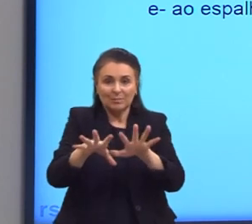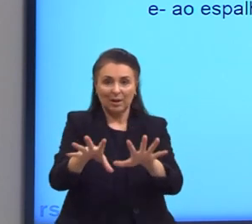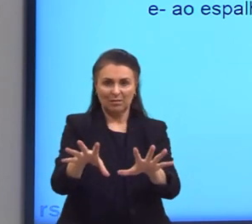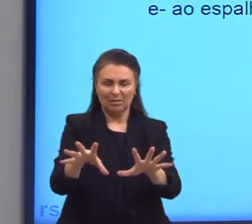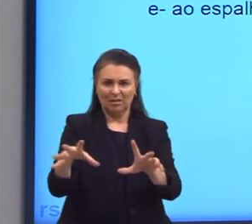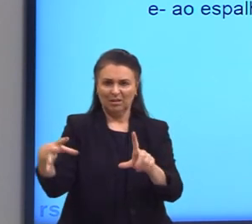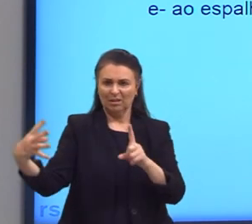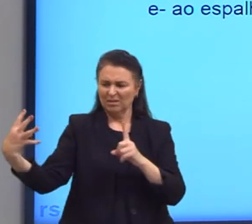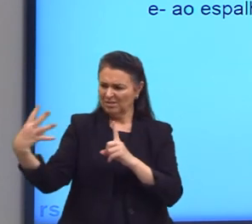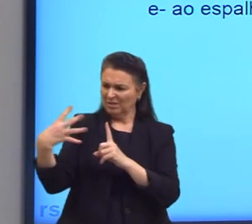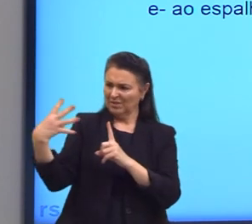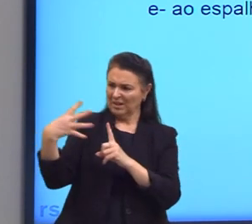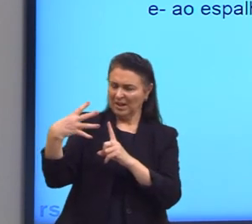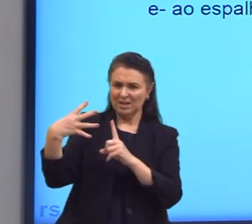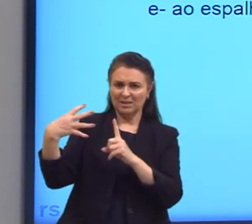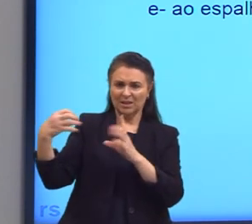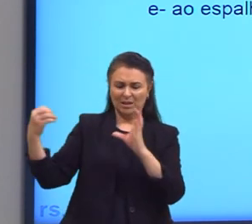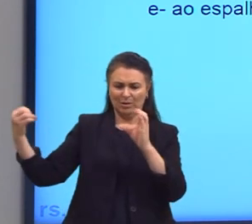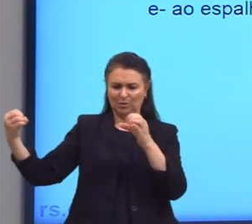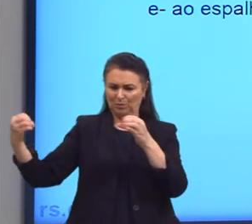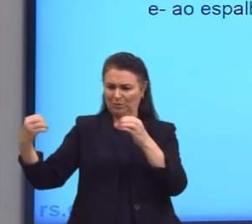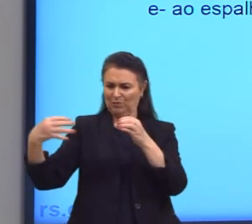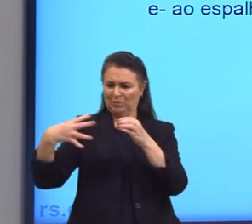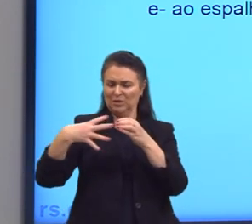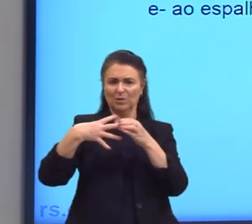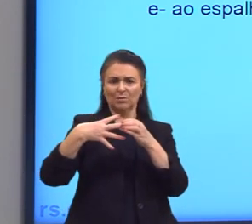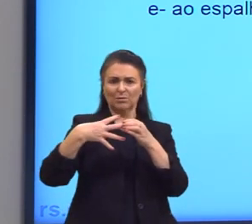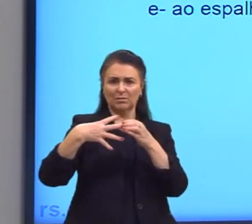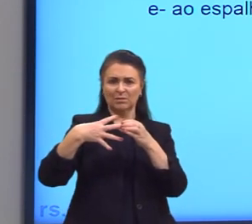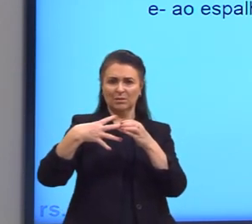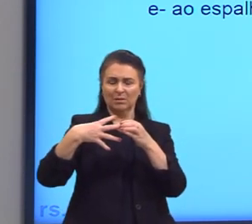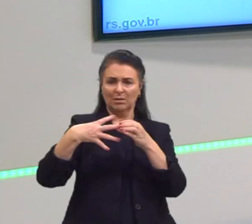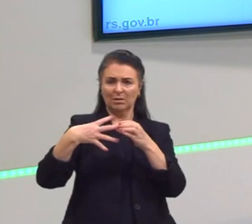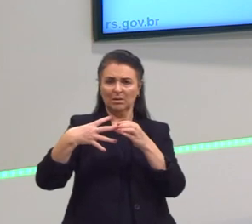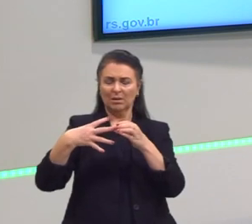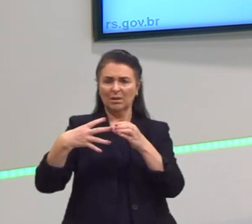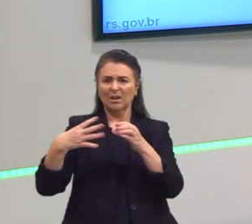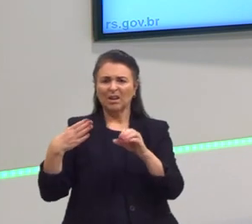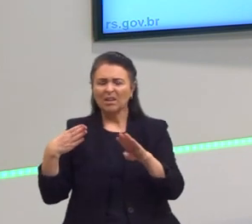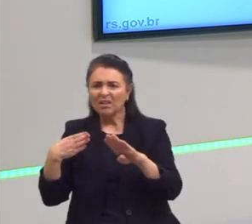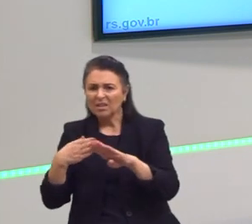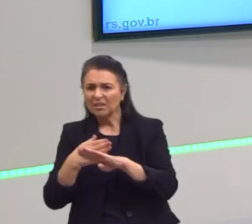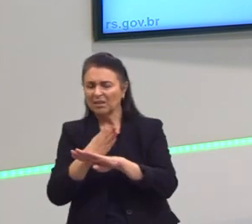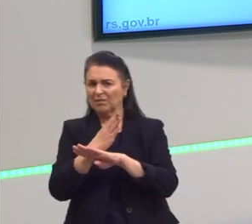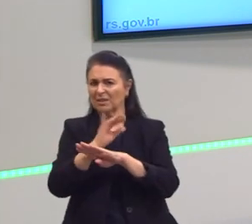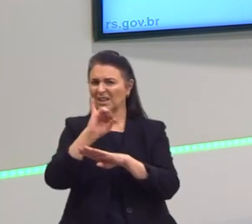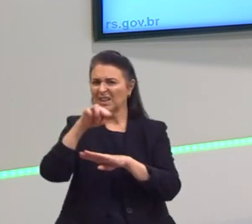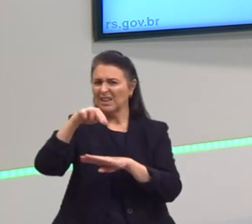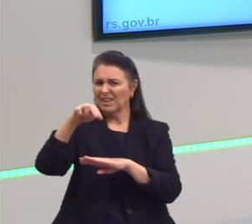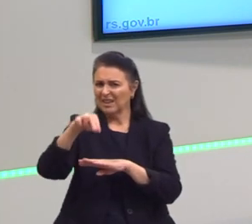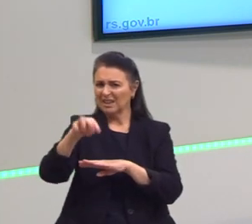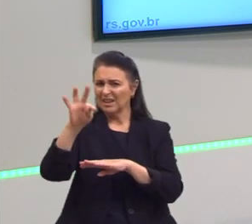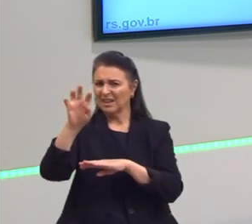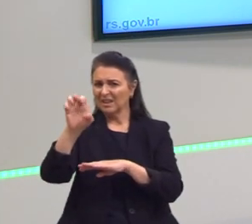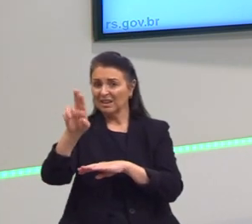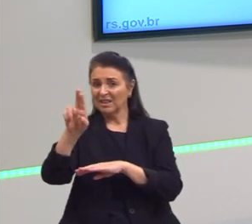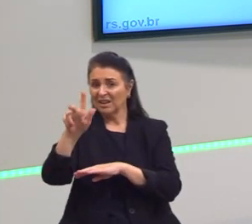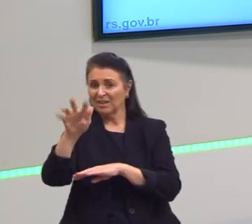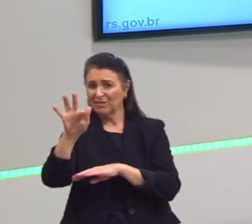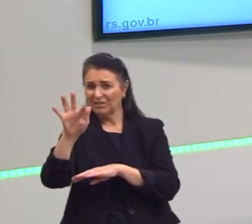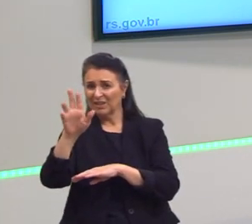Interferência do feixe de luz neste meio, quando a gente fala de interferência, esse termo interferência corresponde que houve uma